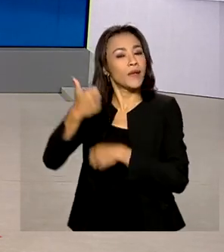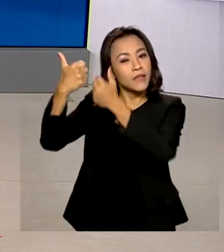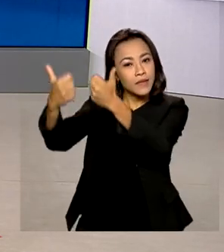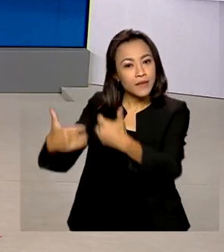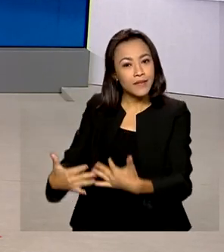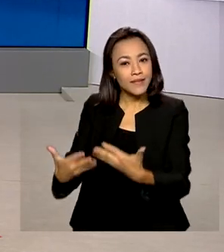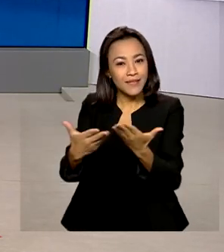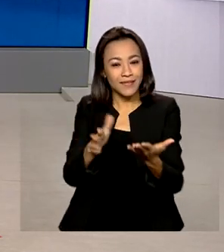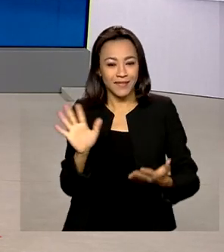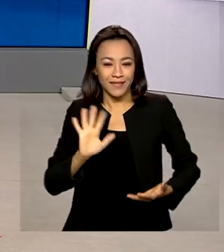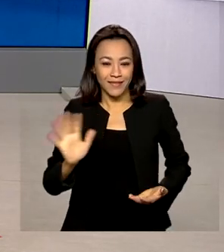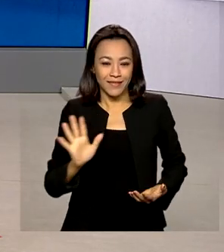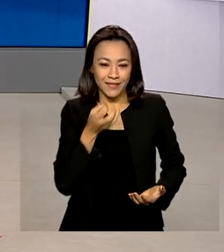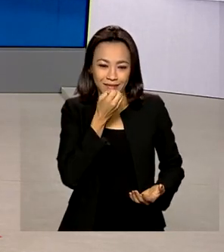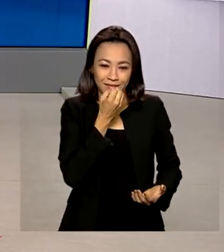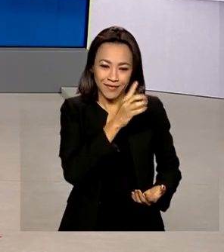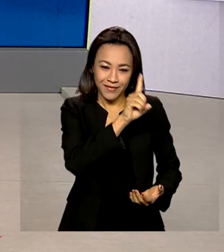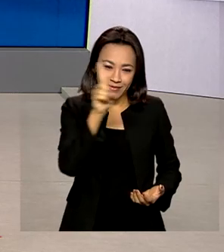a gente. Oi, Cláudia. Bom dia.